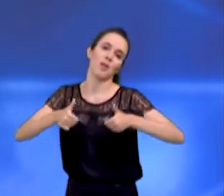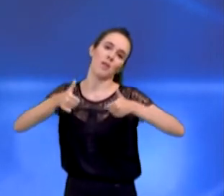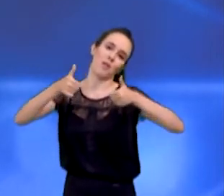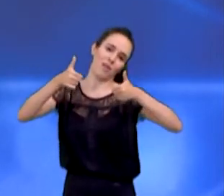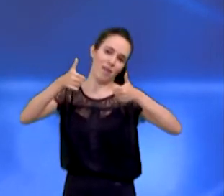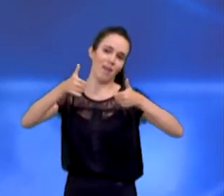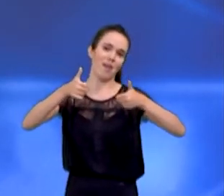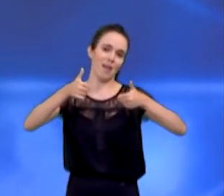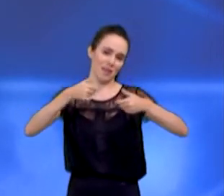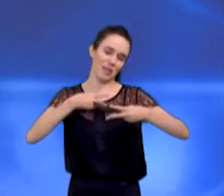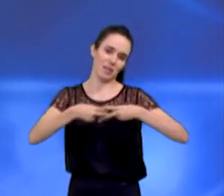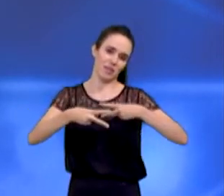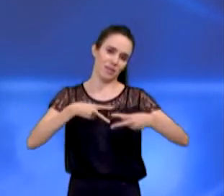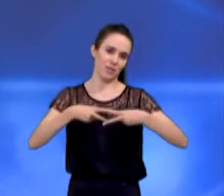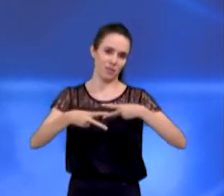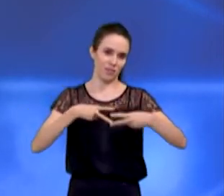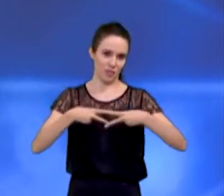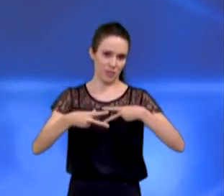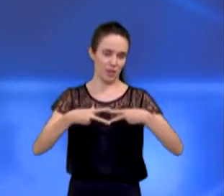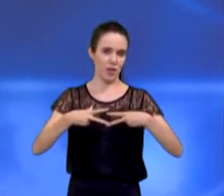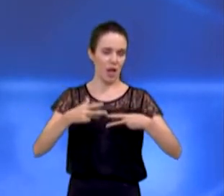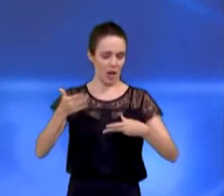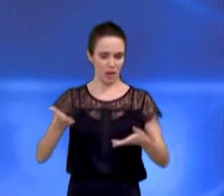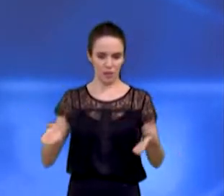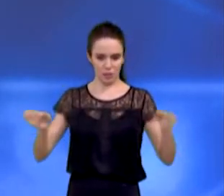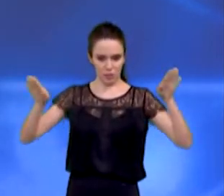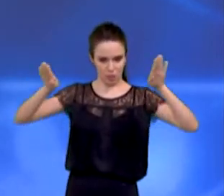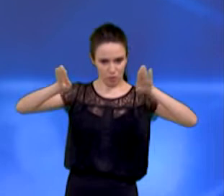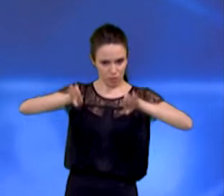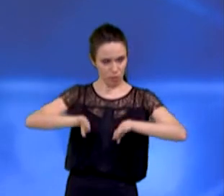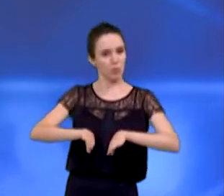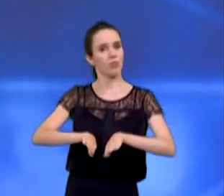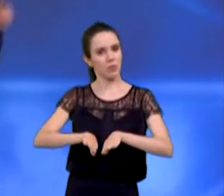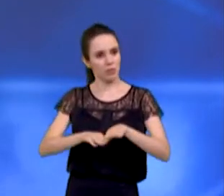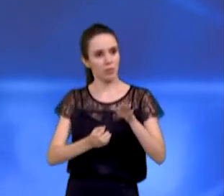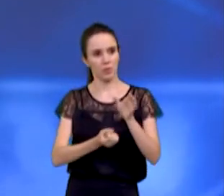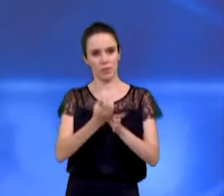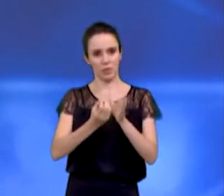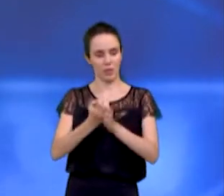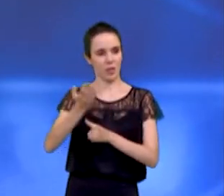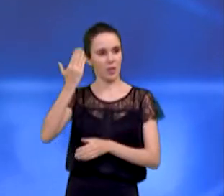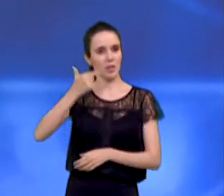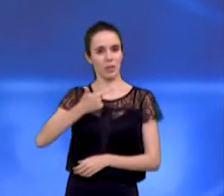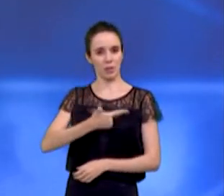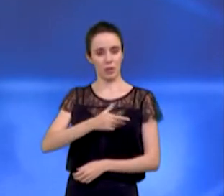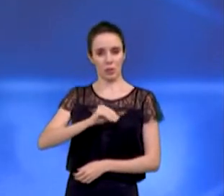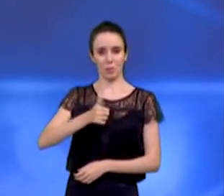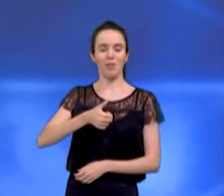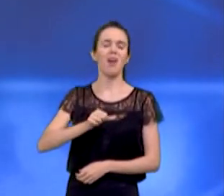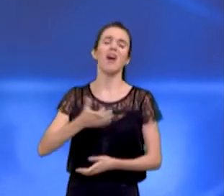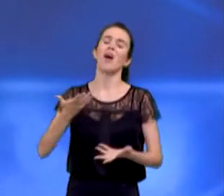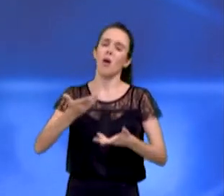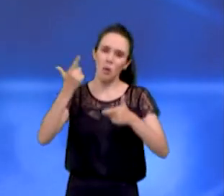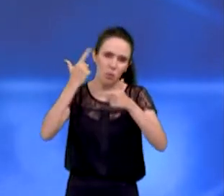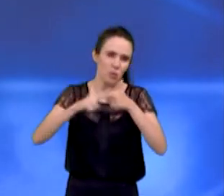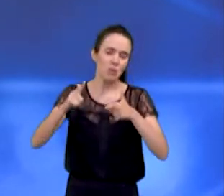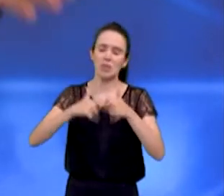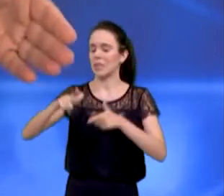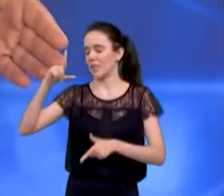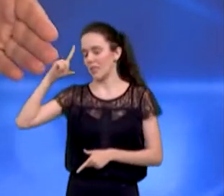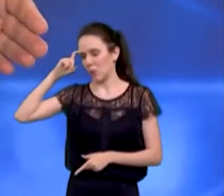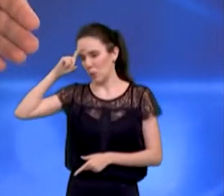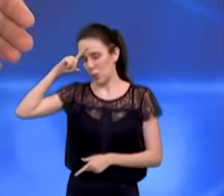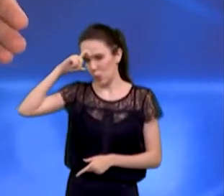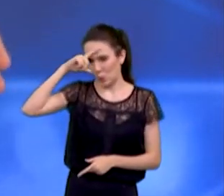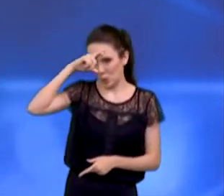foi a pior cidade do Vale do Paraíba de geração de empregos em 2019. Está sofrendo demais com essa pandemia. Nós tivemos,